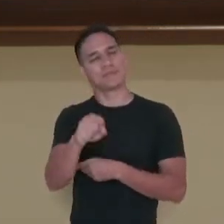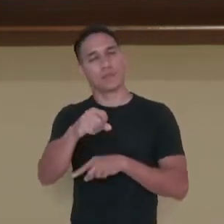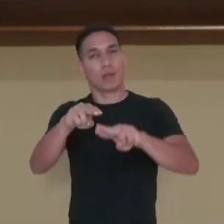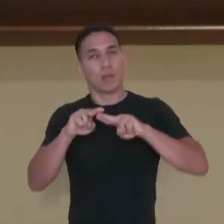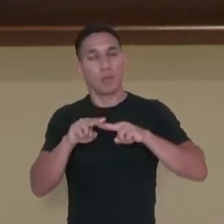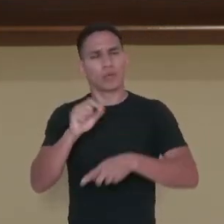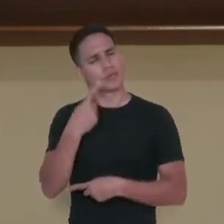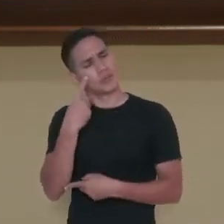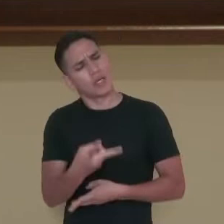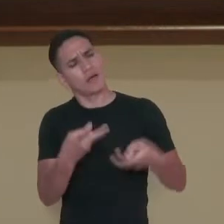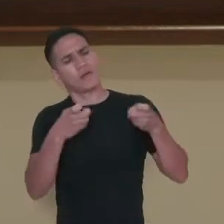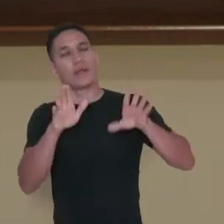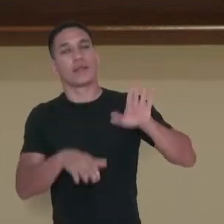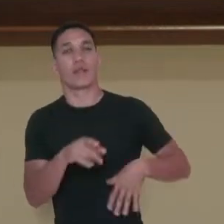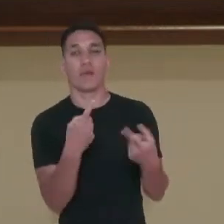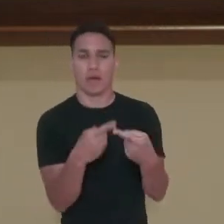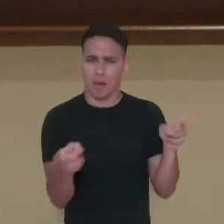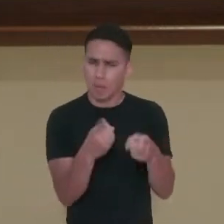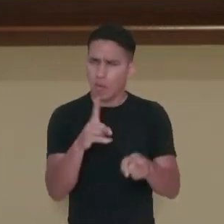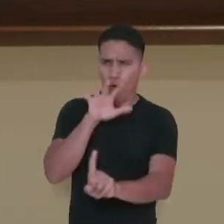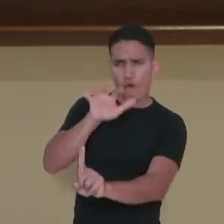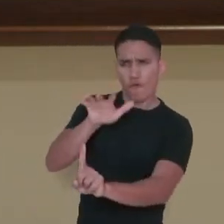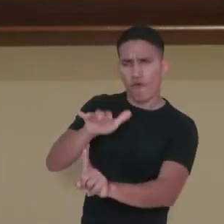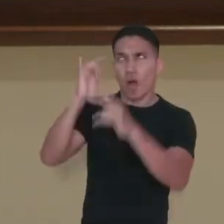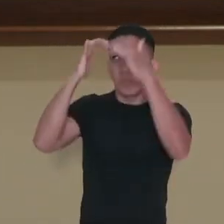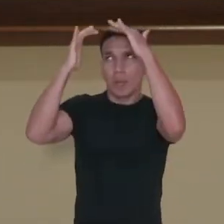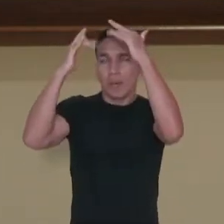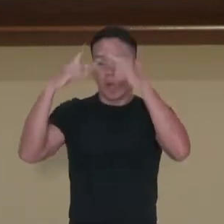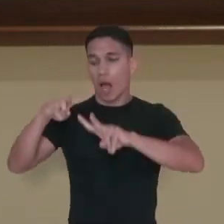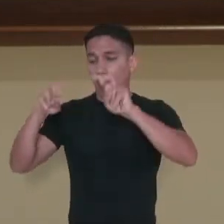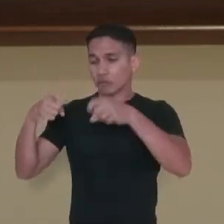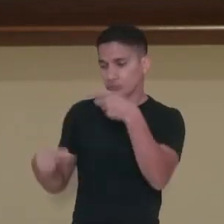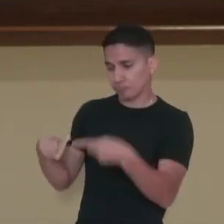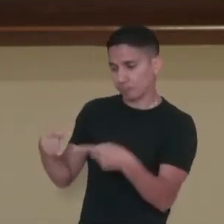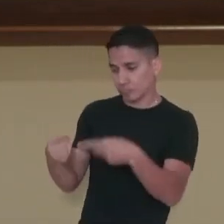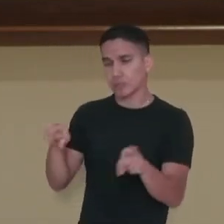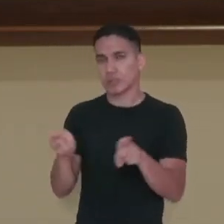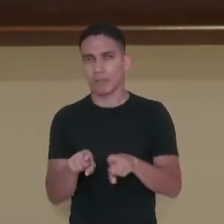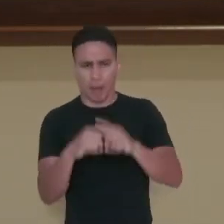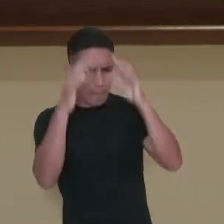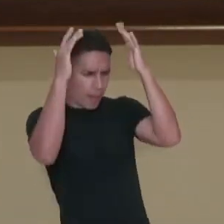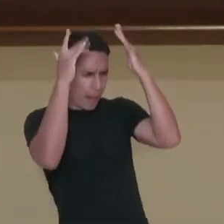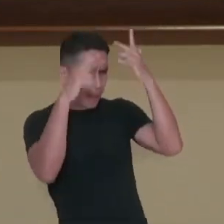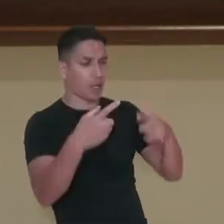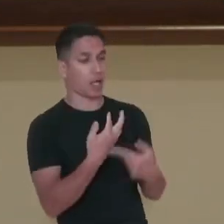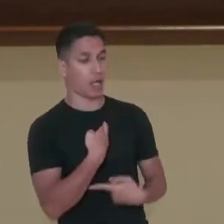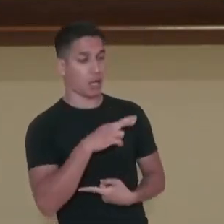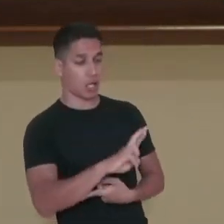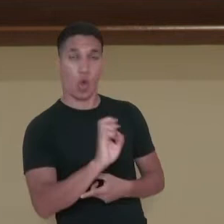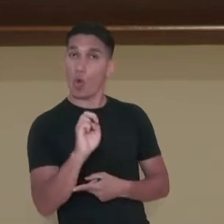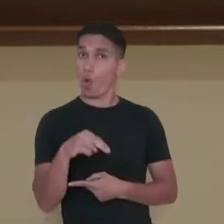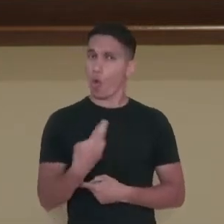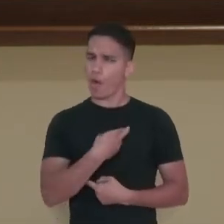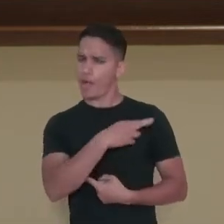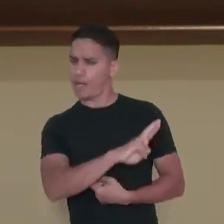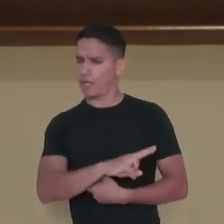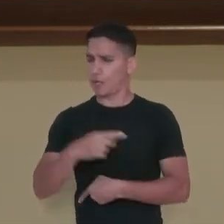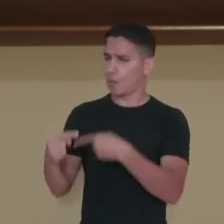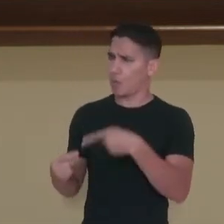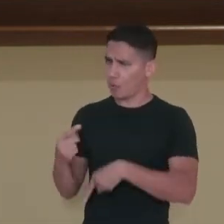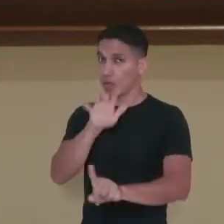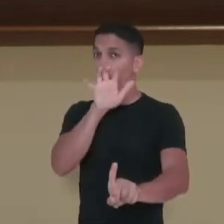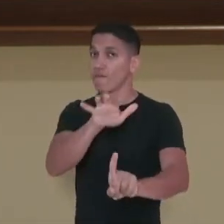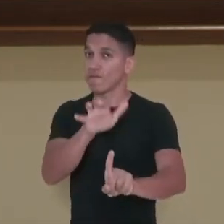musicais, eles interferem nos pensamentos políticos, nos pensamentos religiosos, ou religião e política interfere